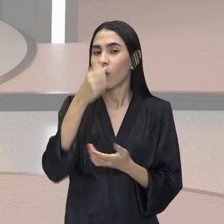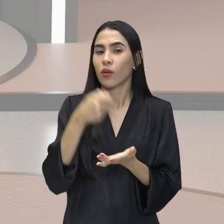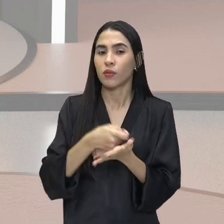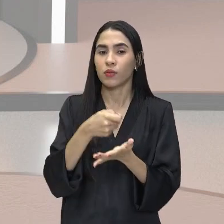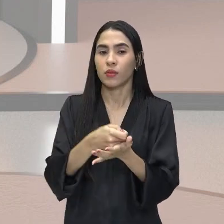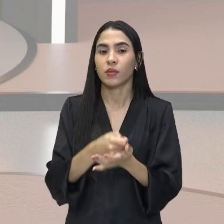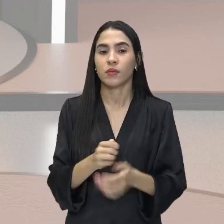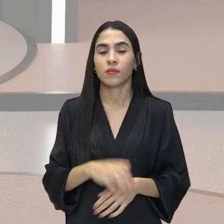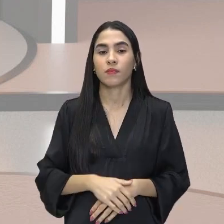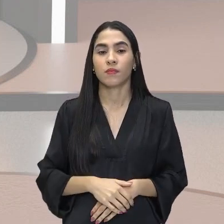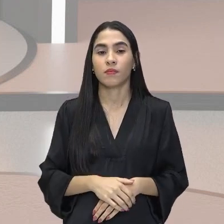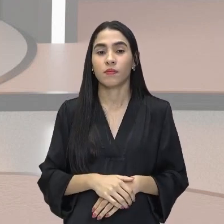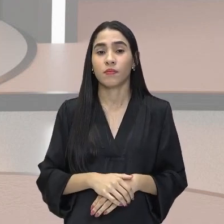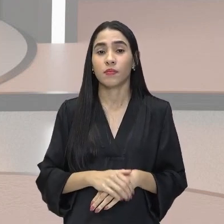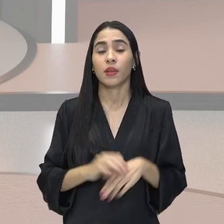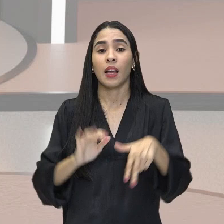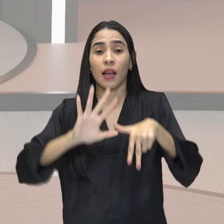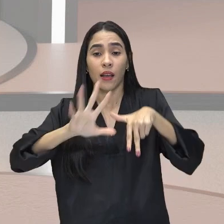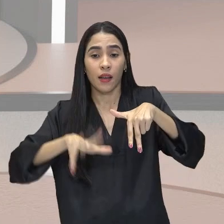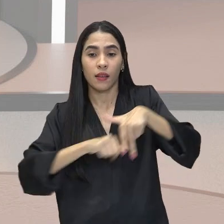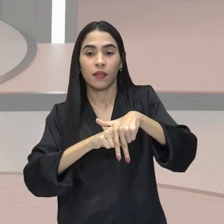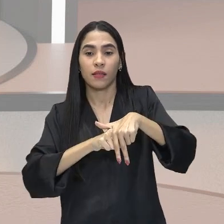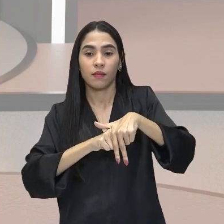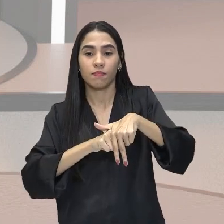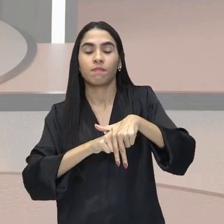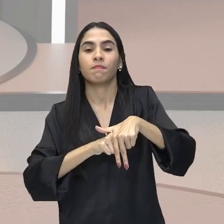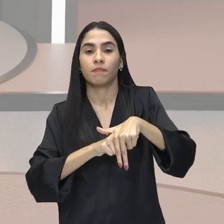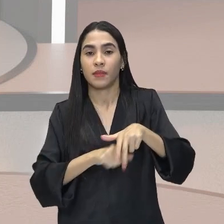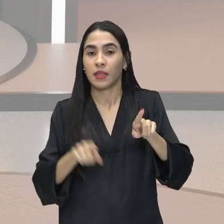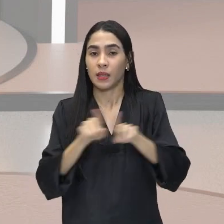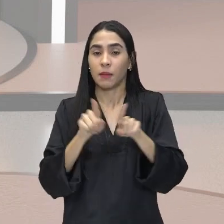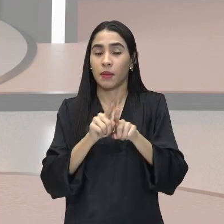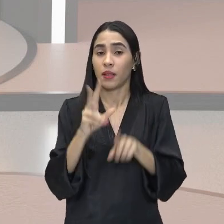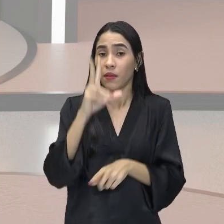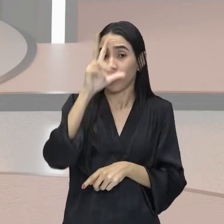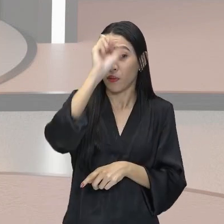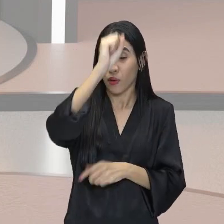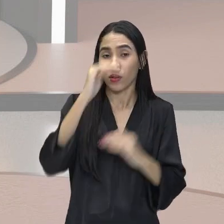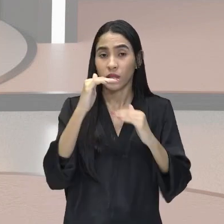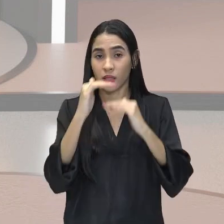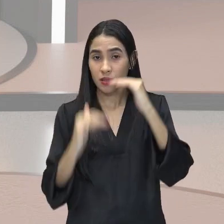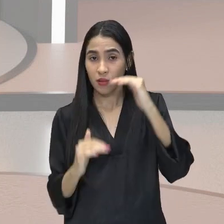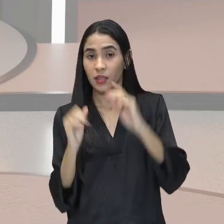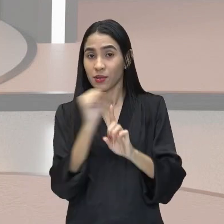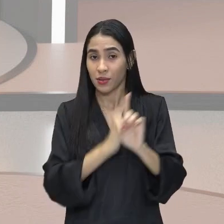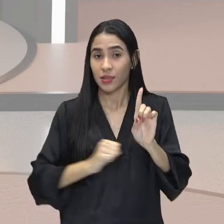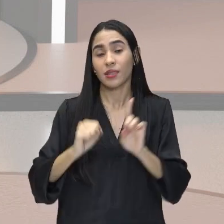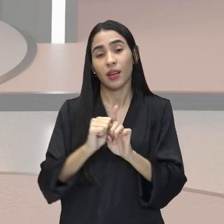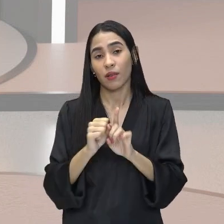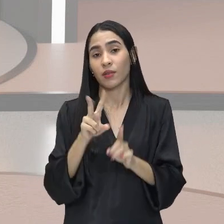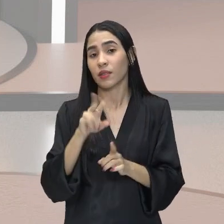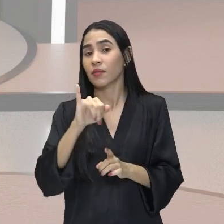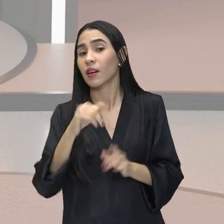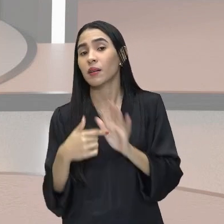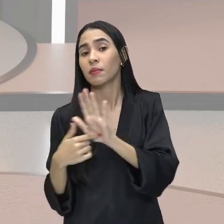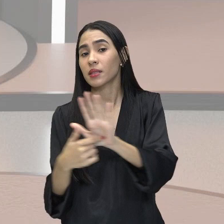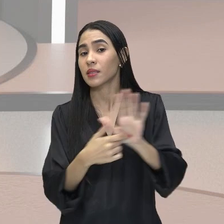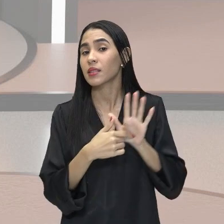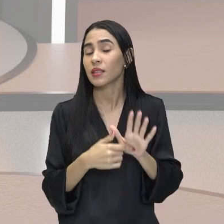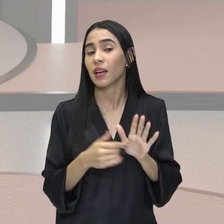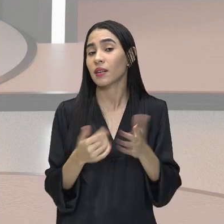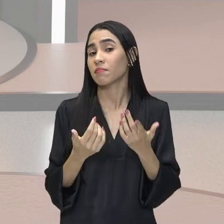corrupção. A corrupção é uma causa muito forte da desigualdade social, que vai trazer como